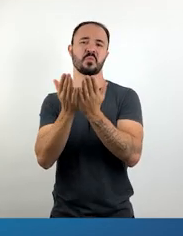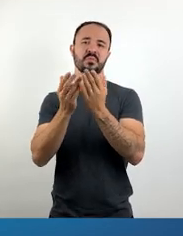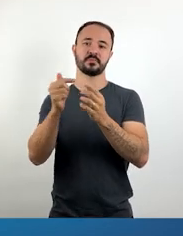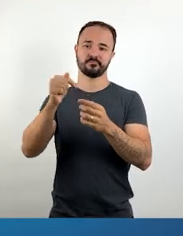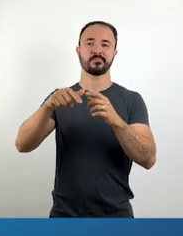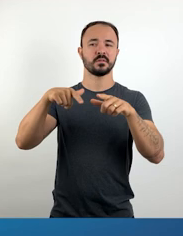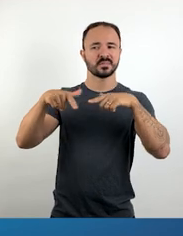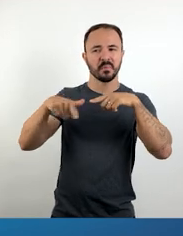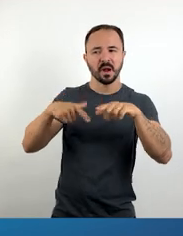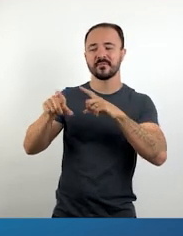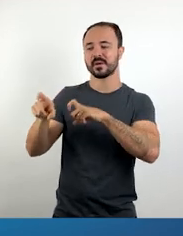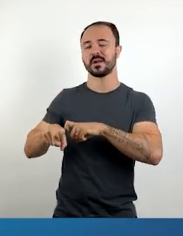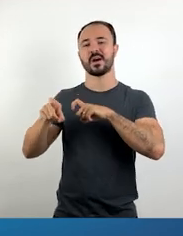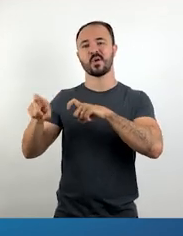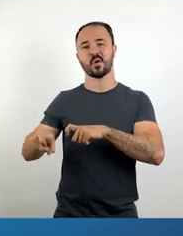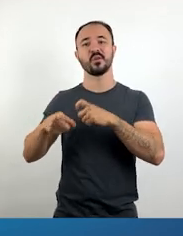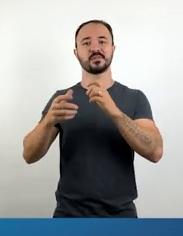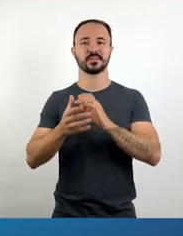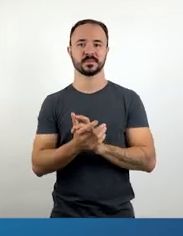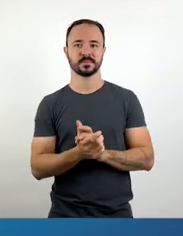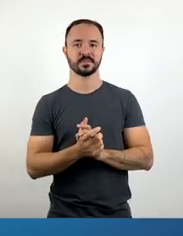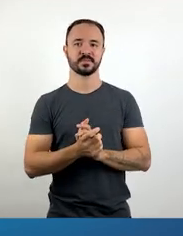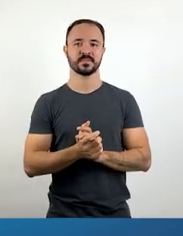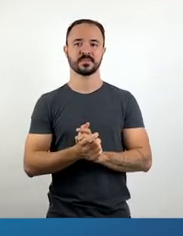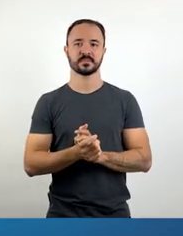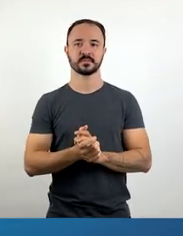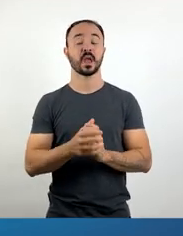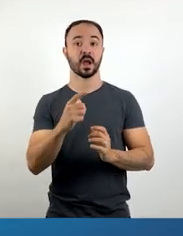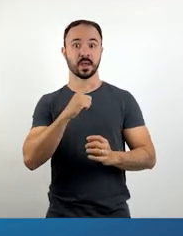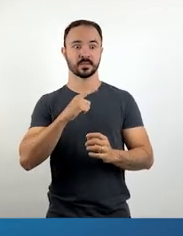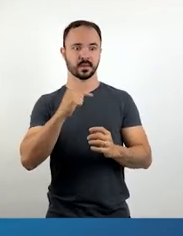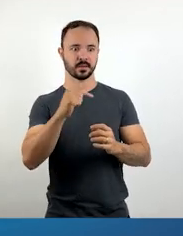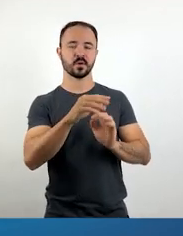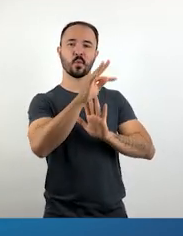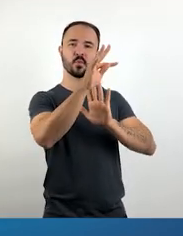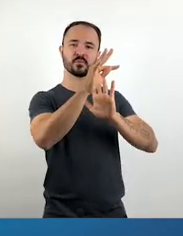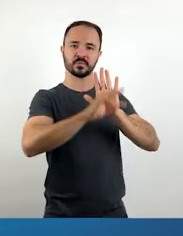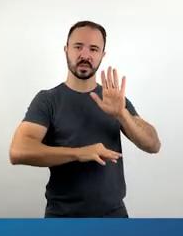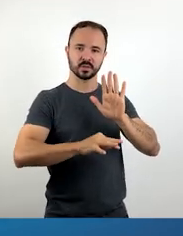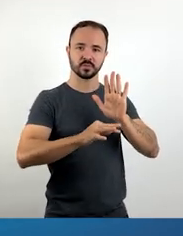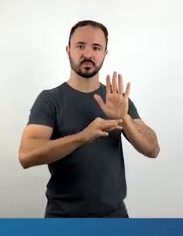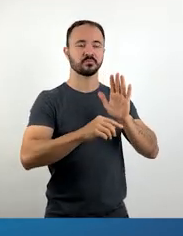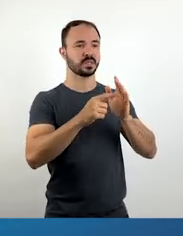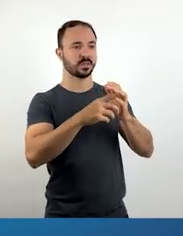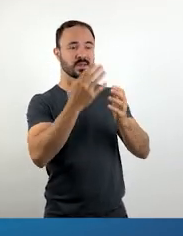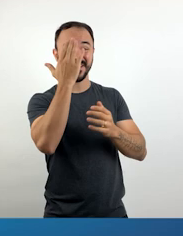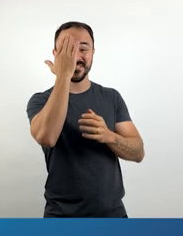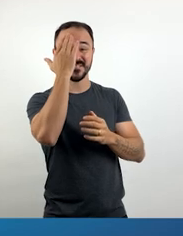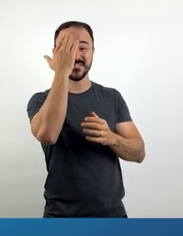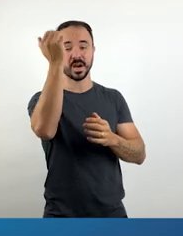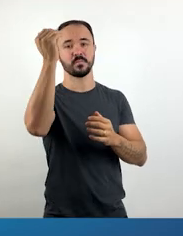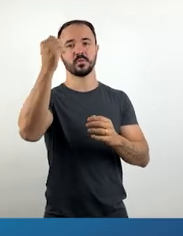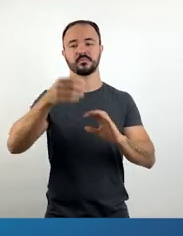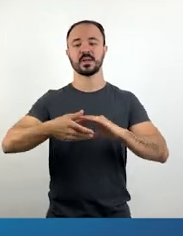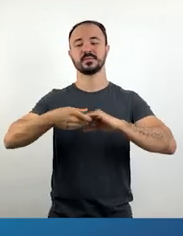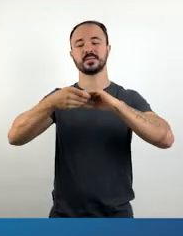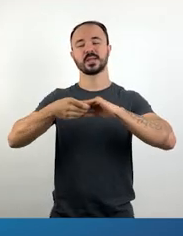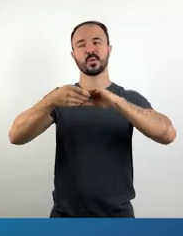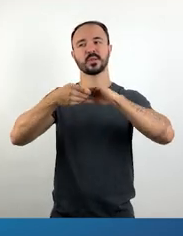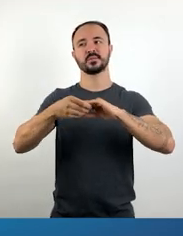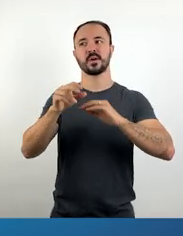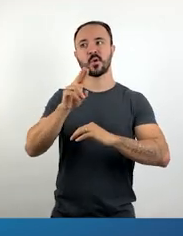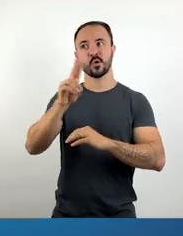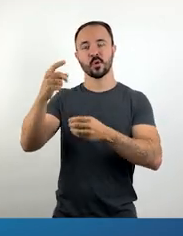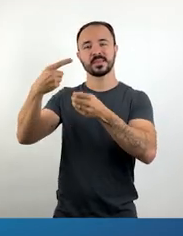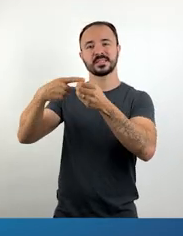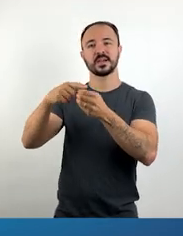obra muito conhecida de Patativa é Saudação ao Juazeiro do Norte, na qual ele fala não